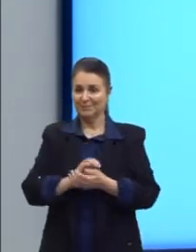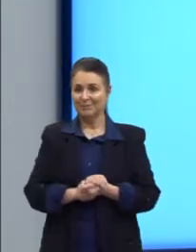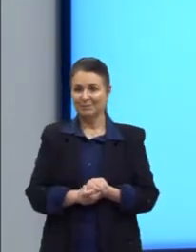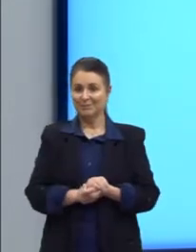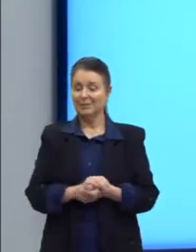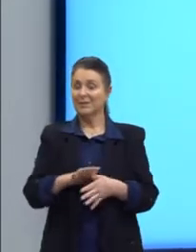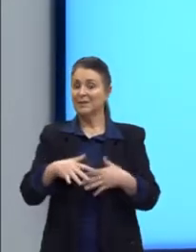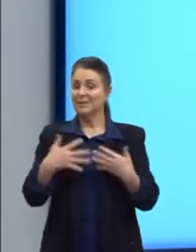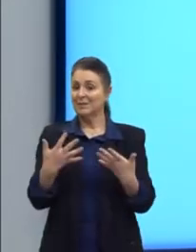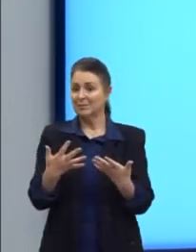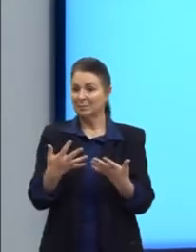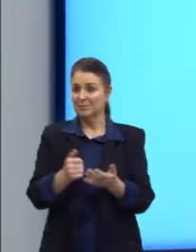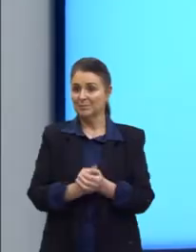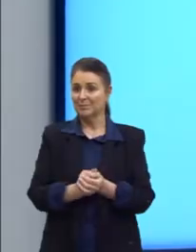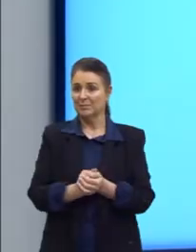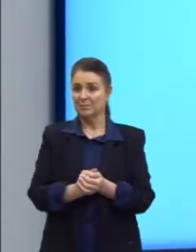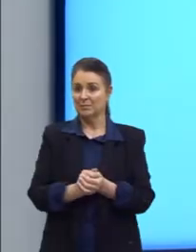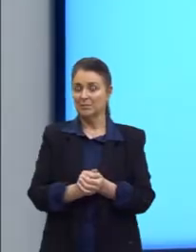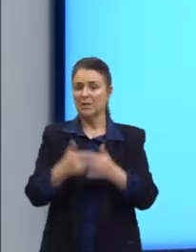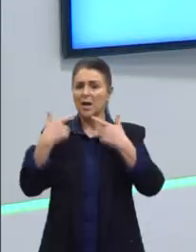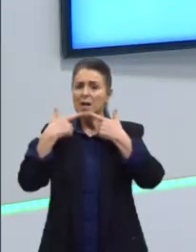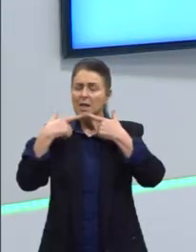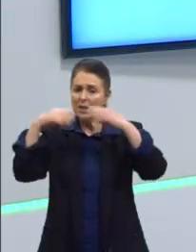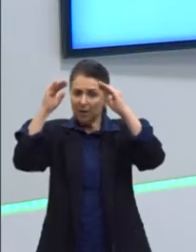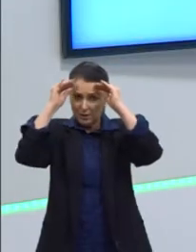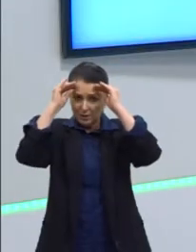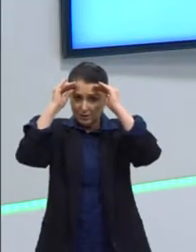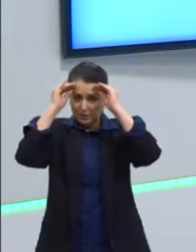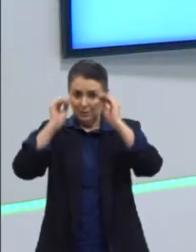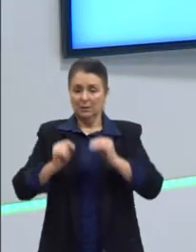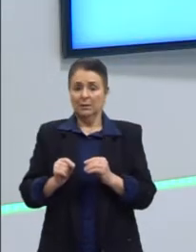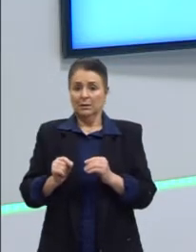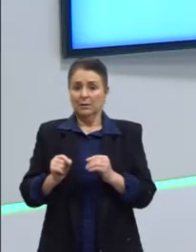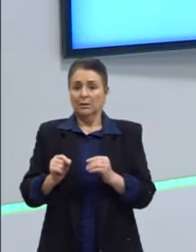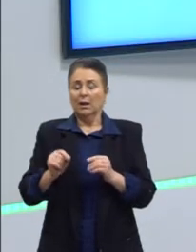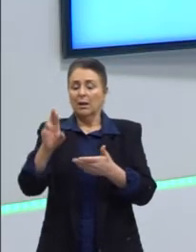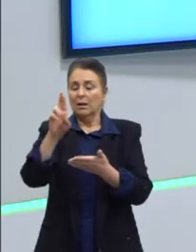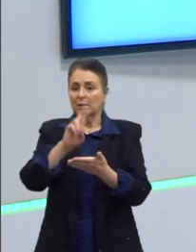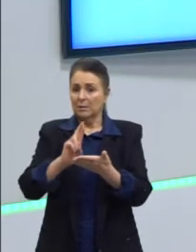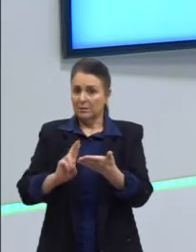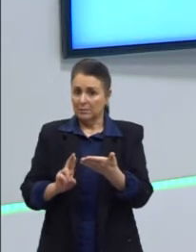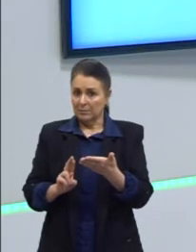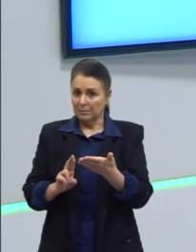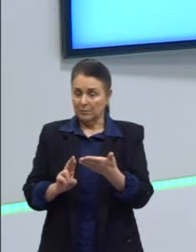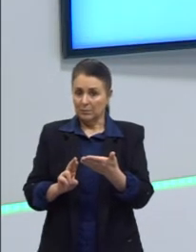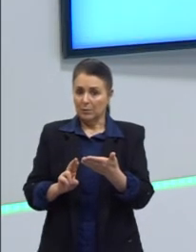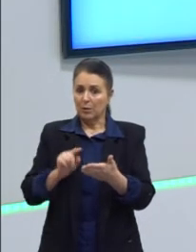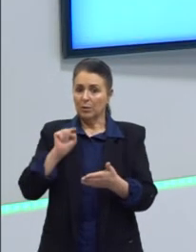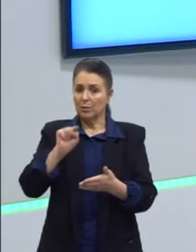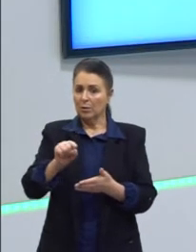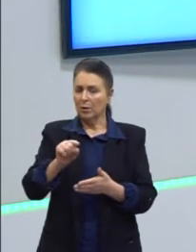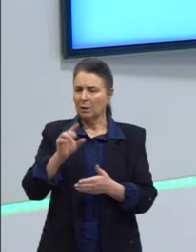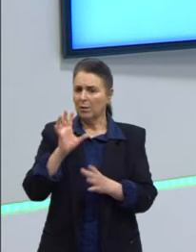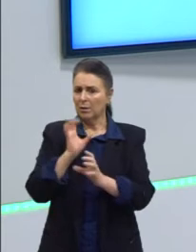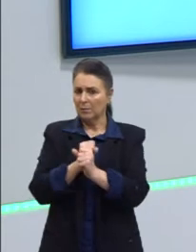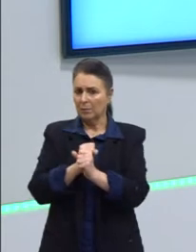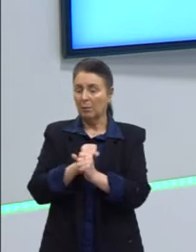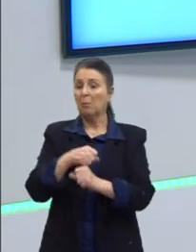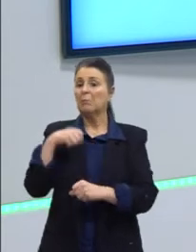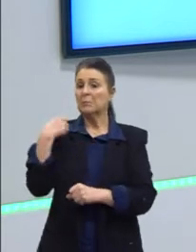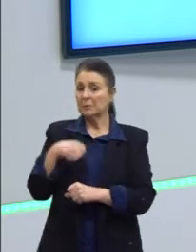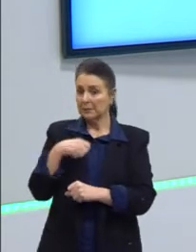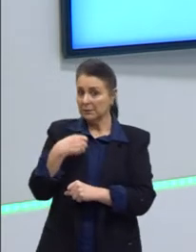Bom, se a linguagem da nossa redação, nota mil, precisa